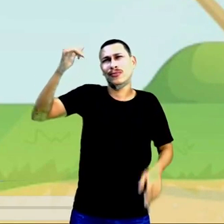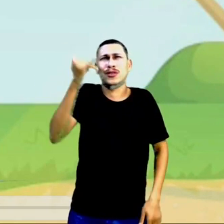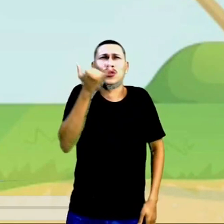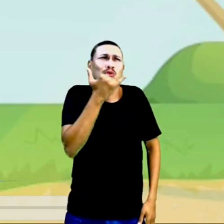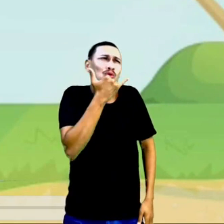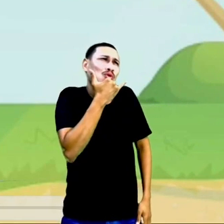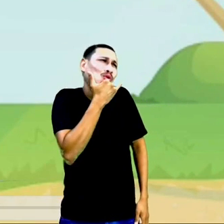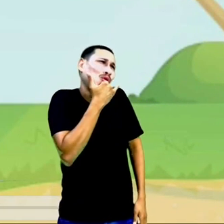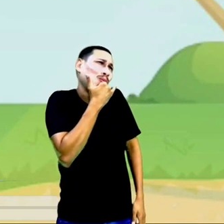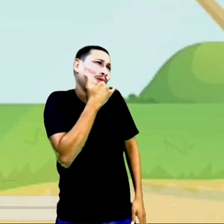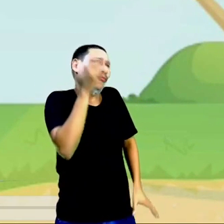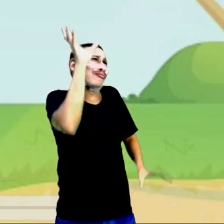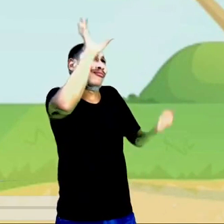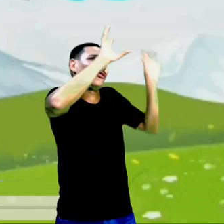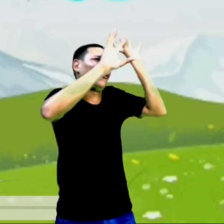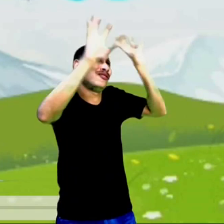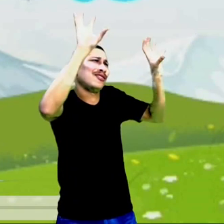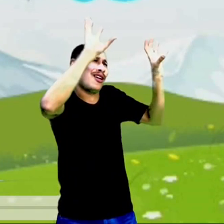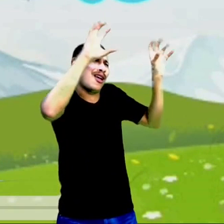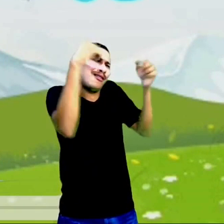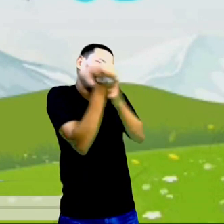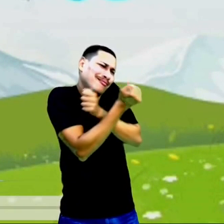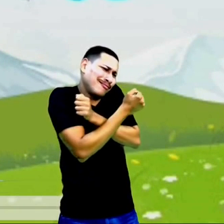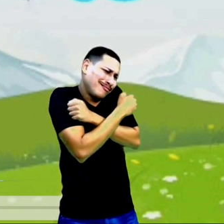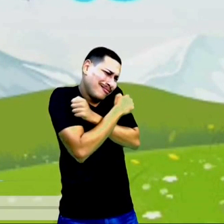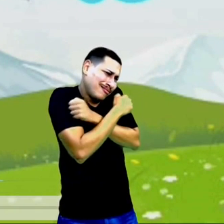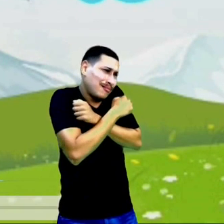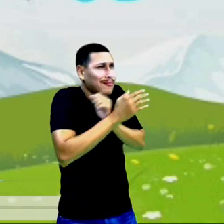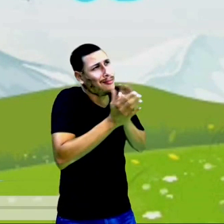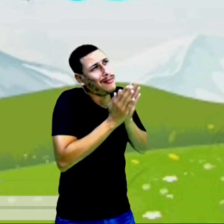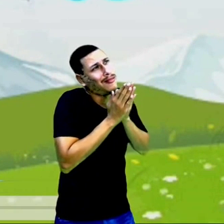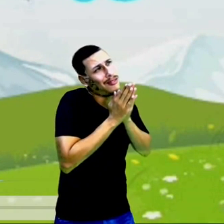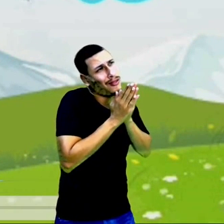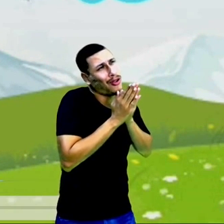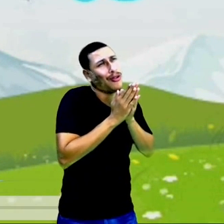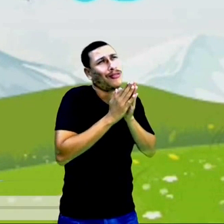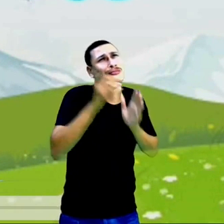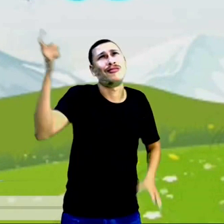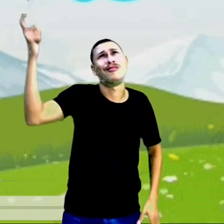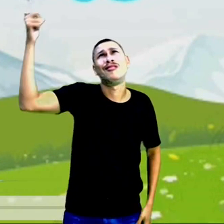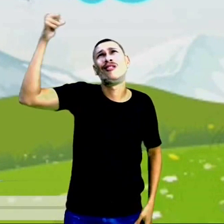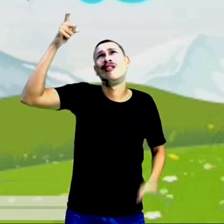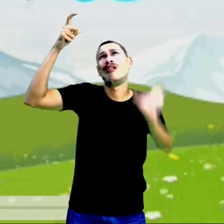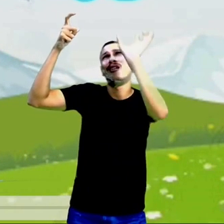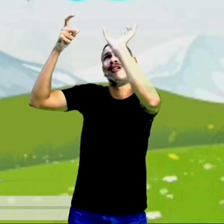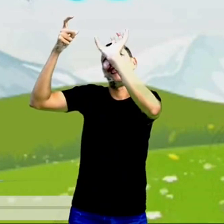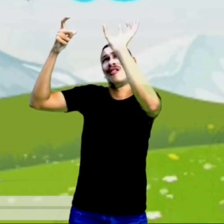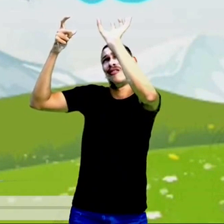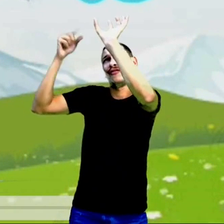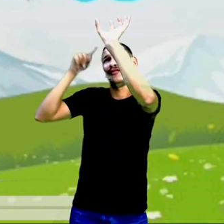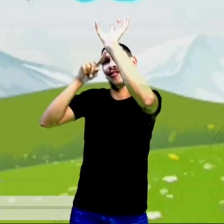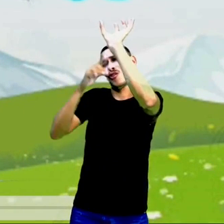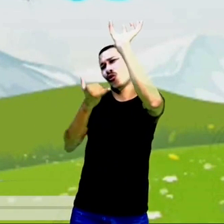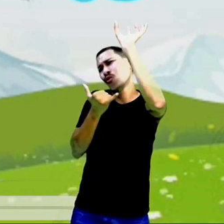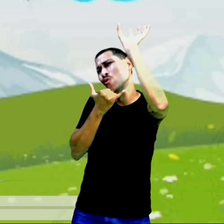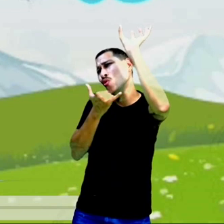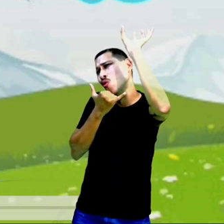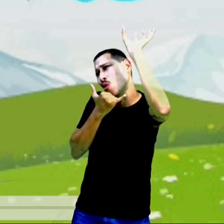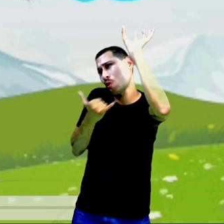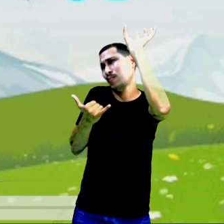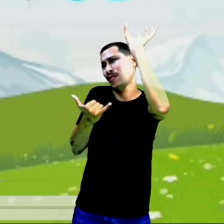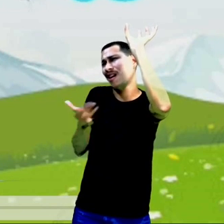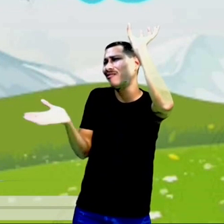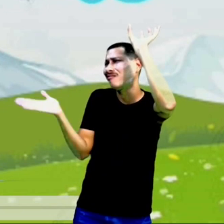nuvenzinha, venha me dar um abraço. A nuvenzinha desculpou o sol e o chamou para